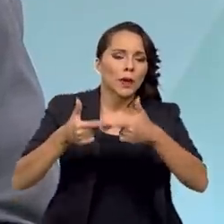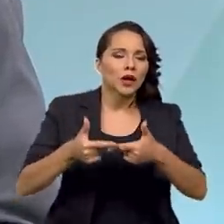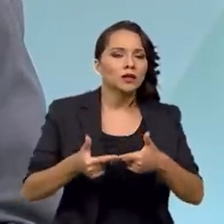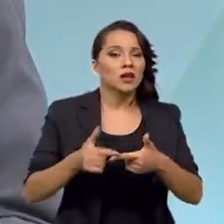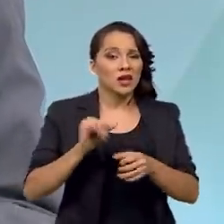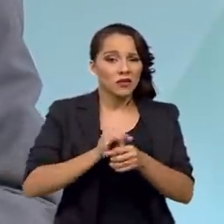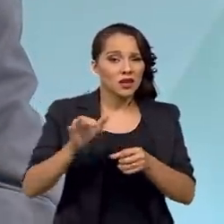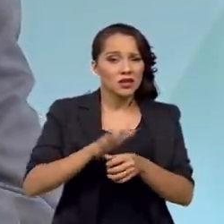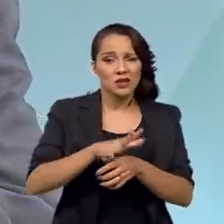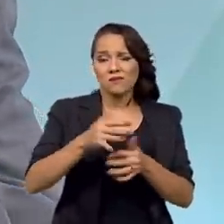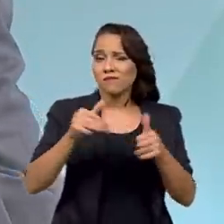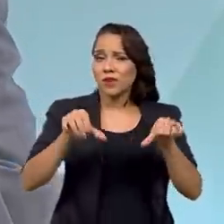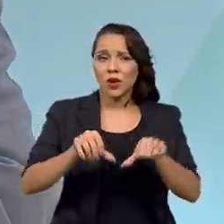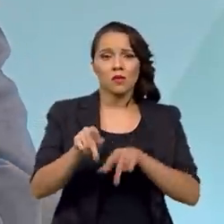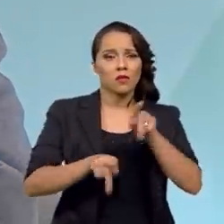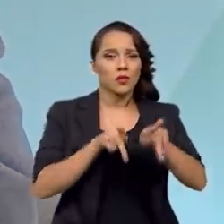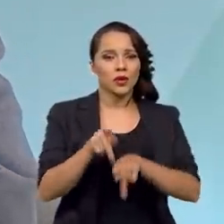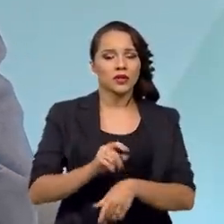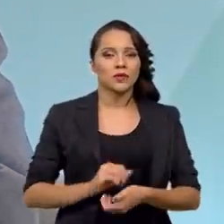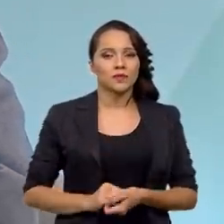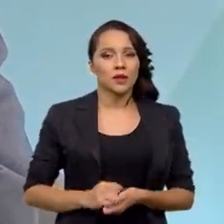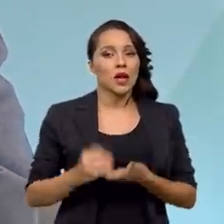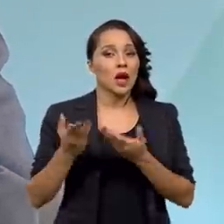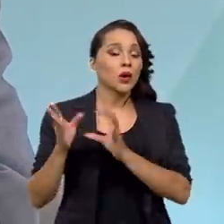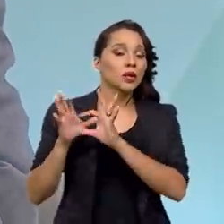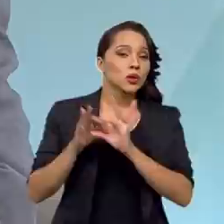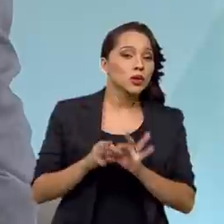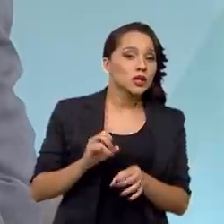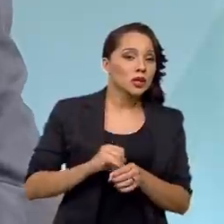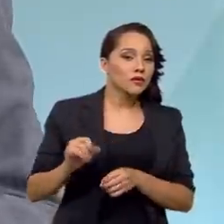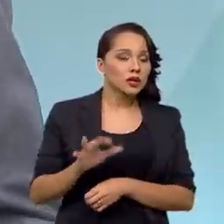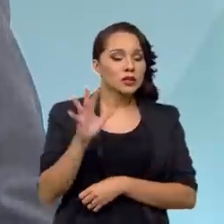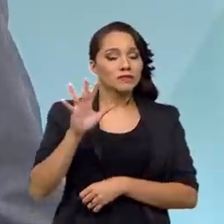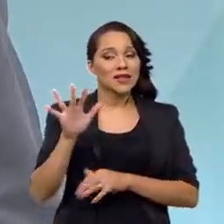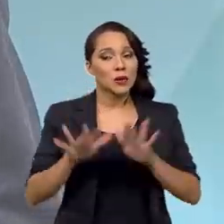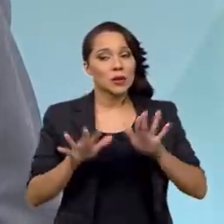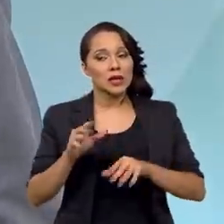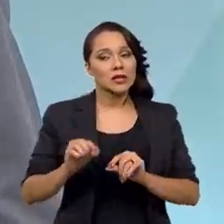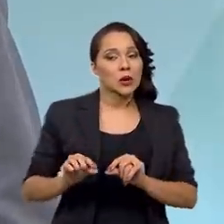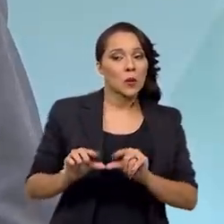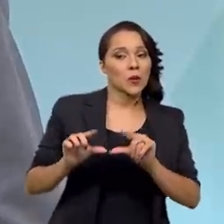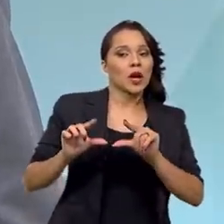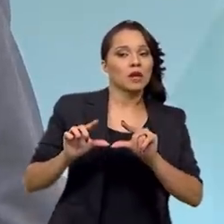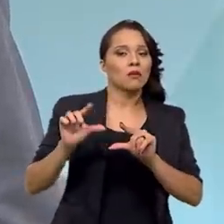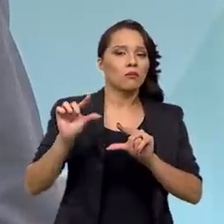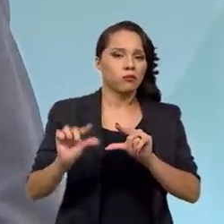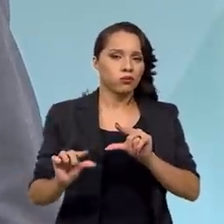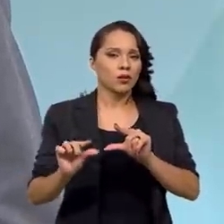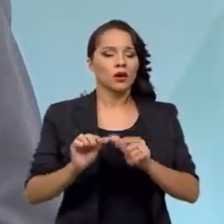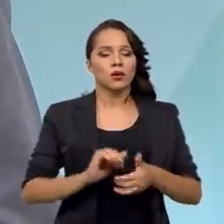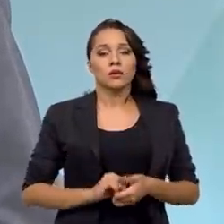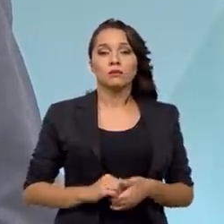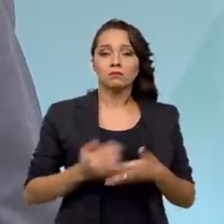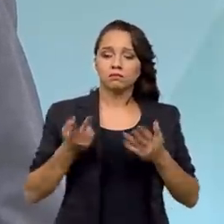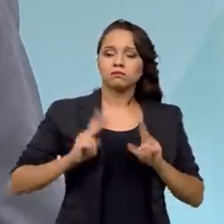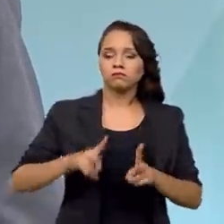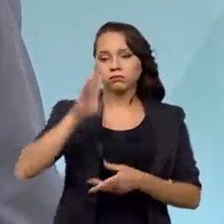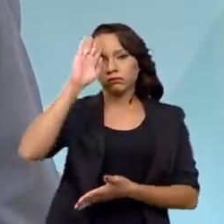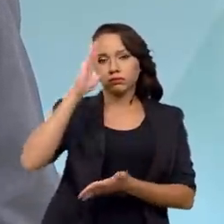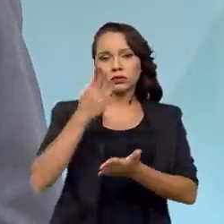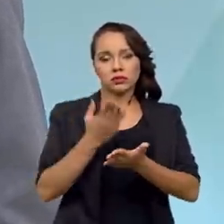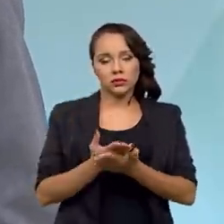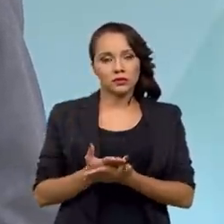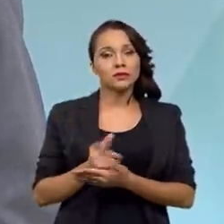inimigo do povo. Agora, nesse combate à inflação, acaba que o crescimento diminui um pouquinho. Mas seguimos confiantes